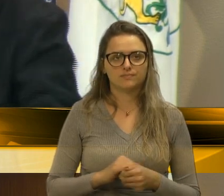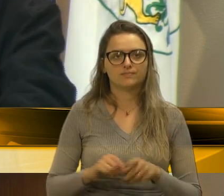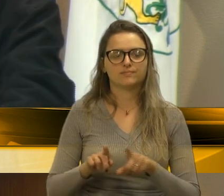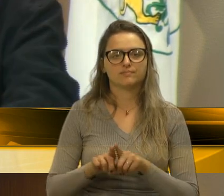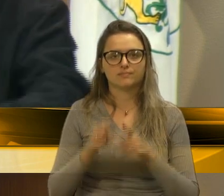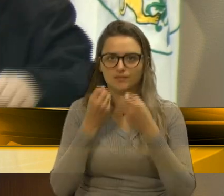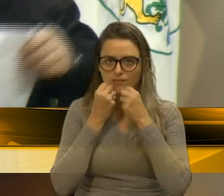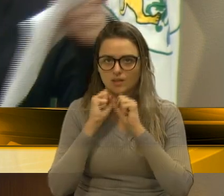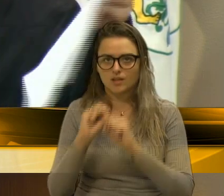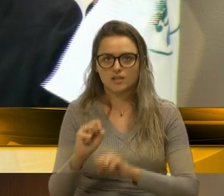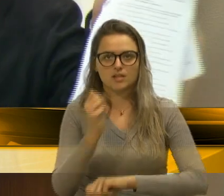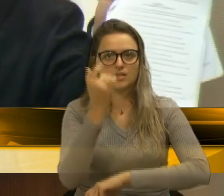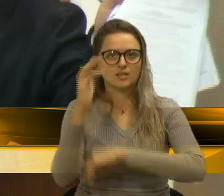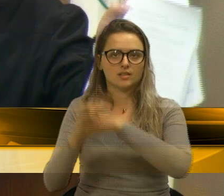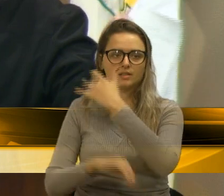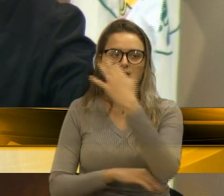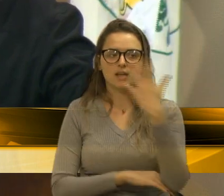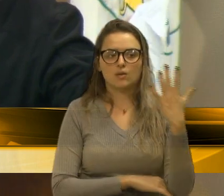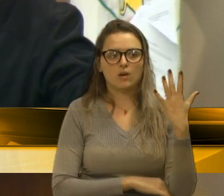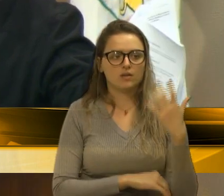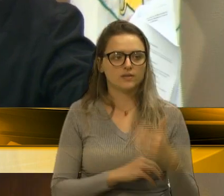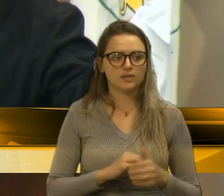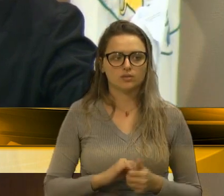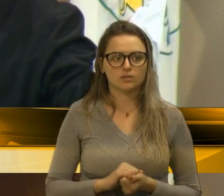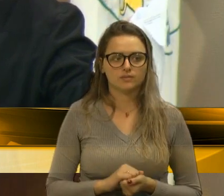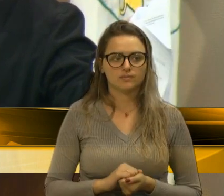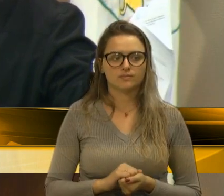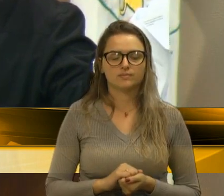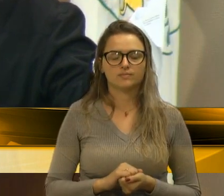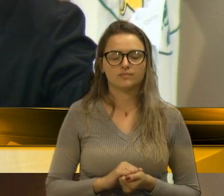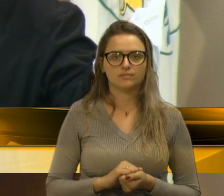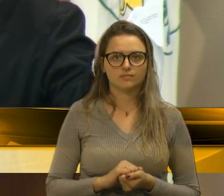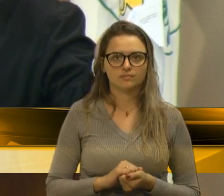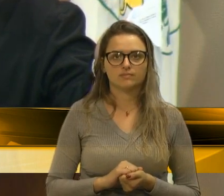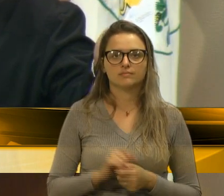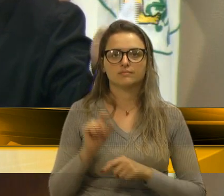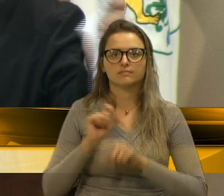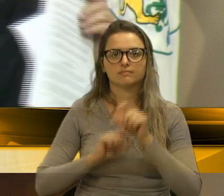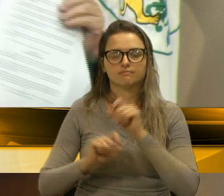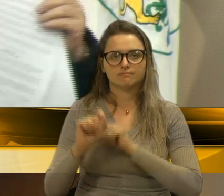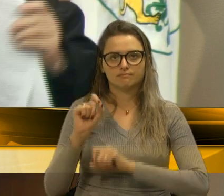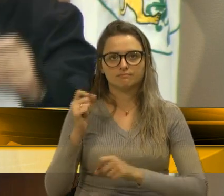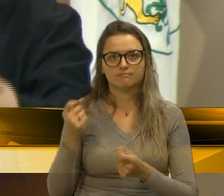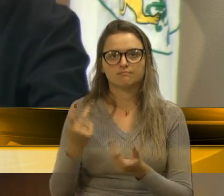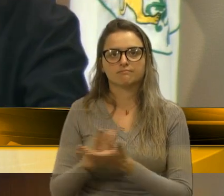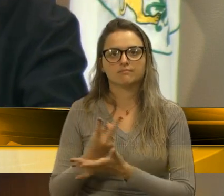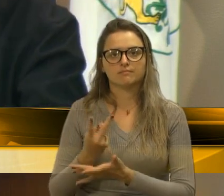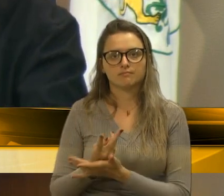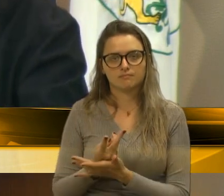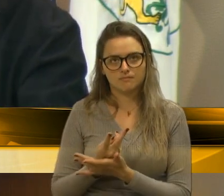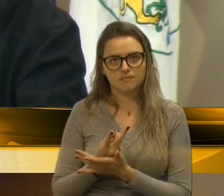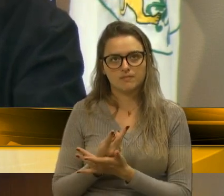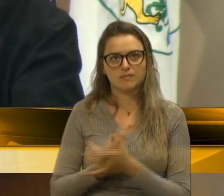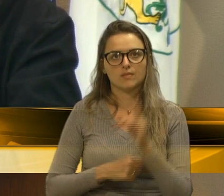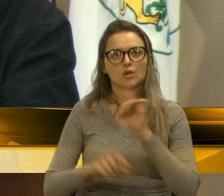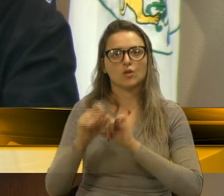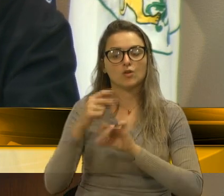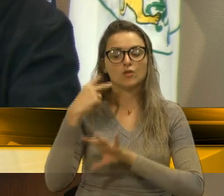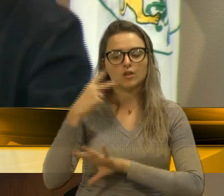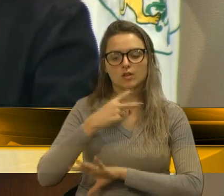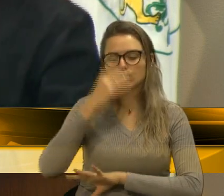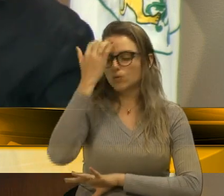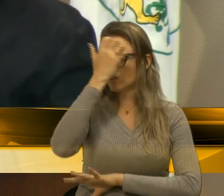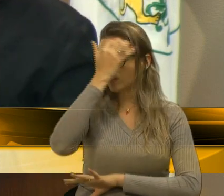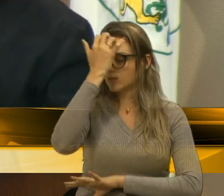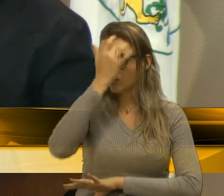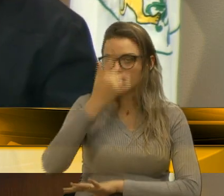do Meio Ambiente, induzindo em erro a população, está a colocar de que agora, vereador Adiló, nós trancamos